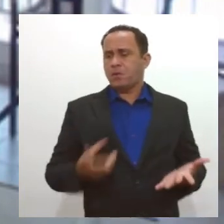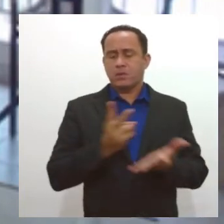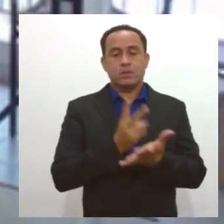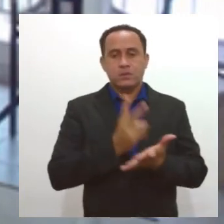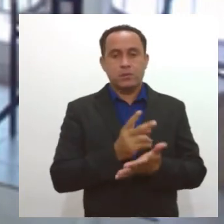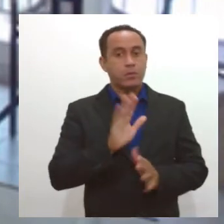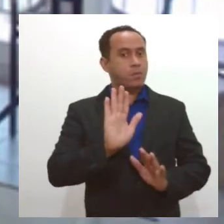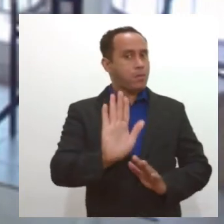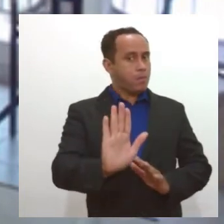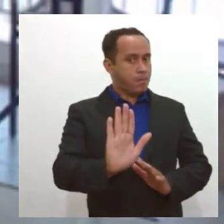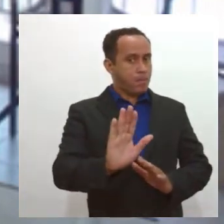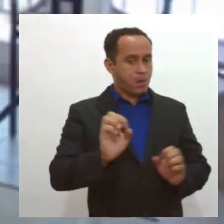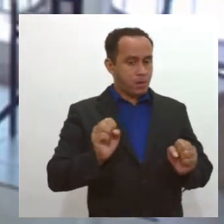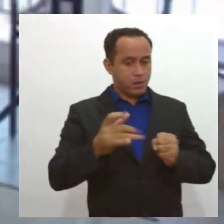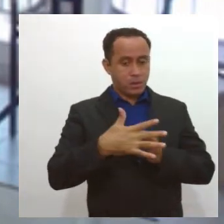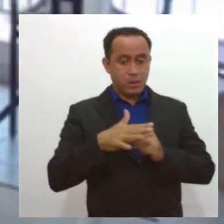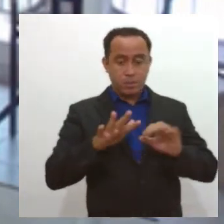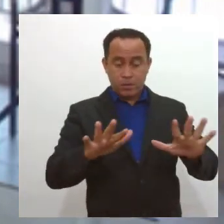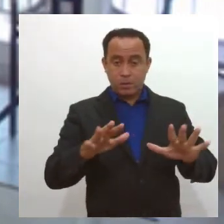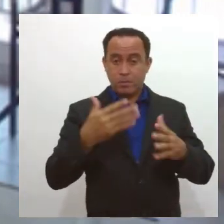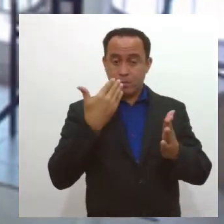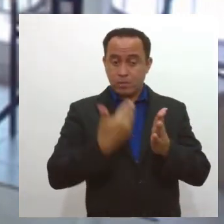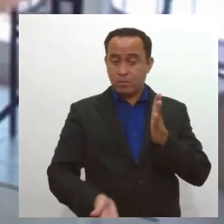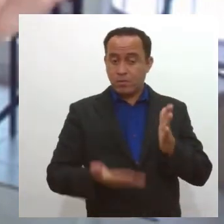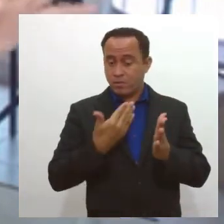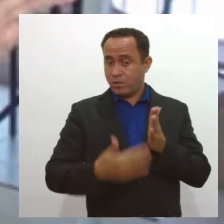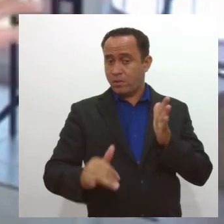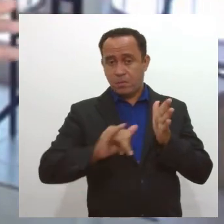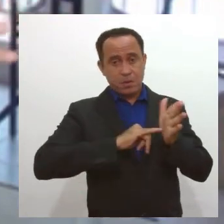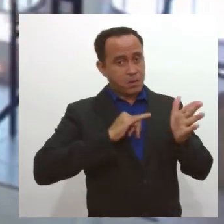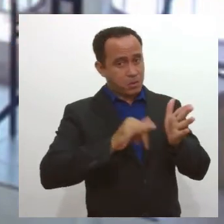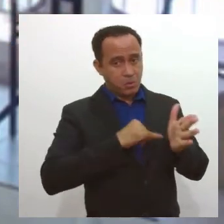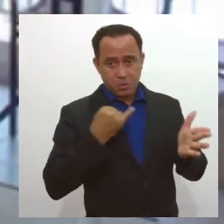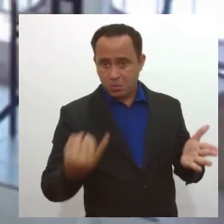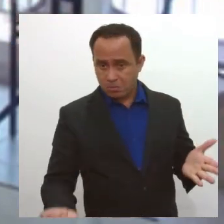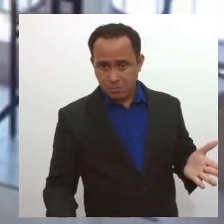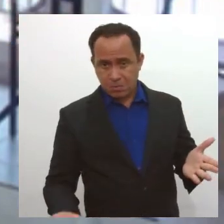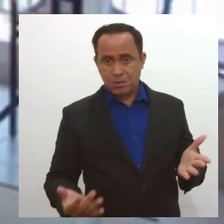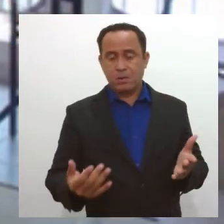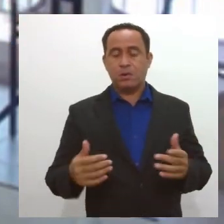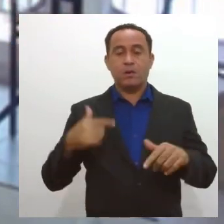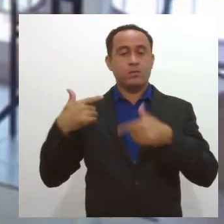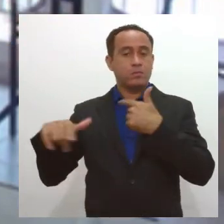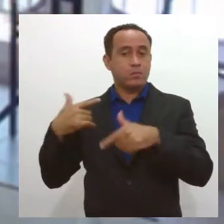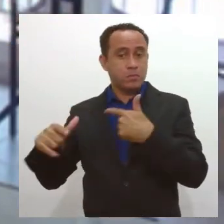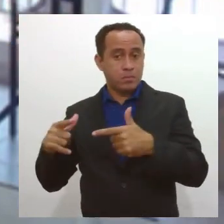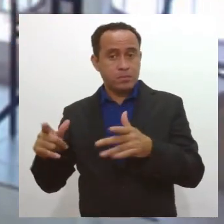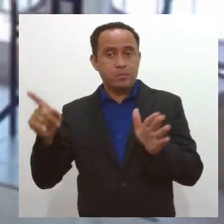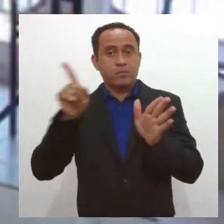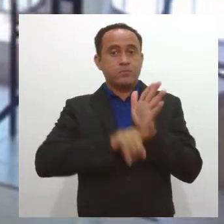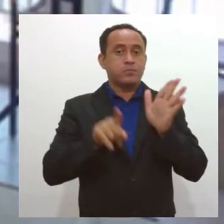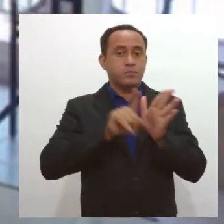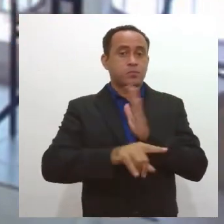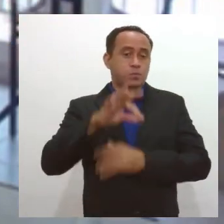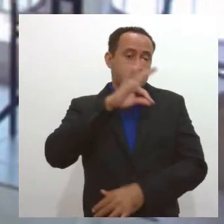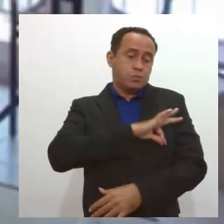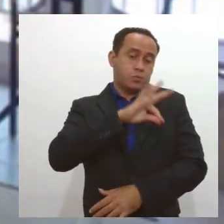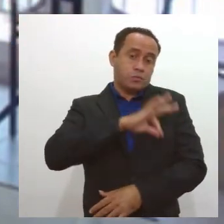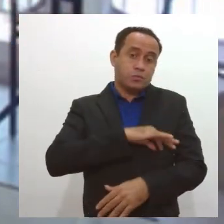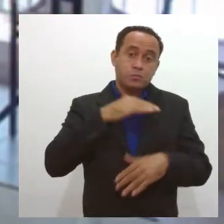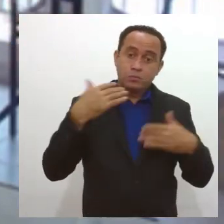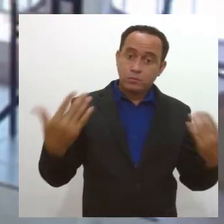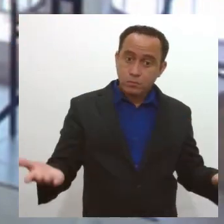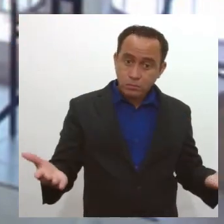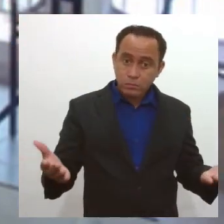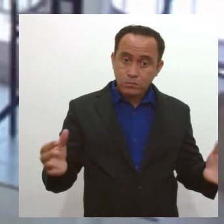Mas, durante a pandemia, muitas pessoas perderam uma ou duas formas de renda que tinha, tiveram redução de salário, quebra de